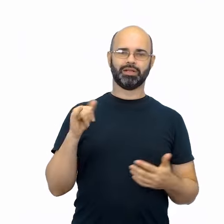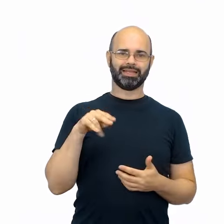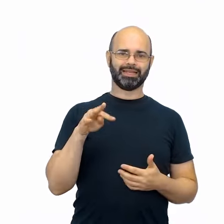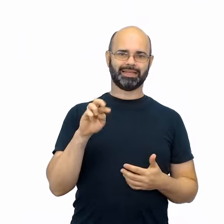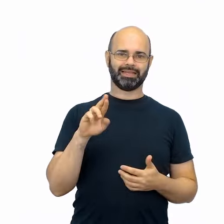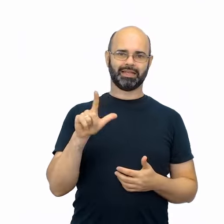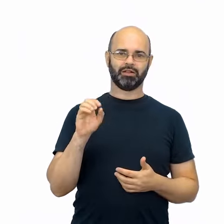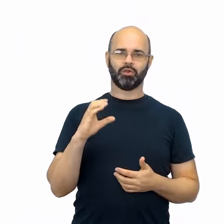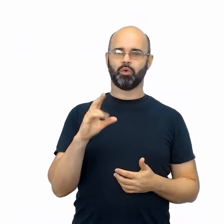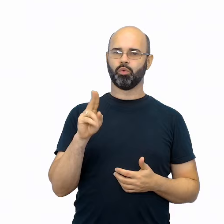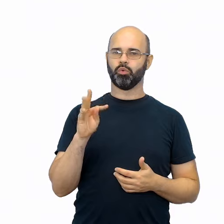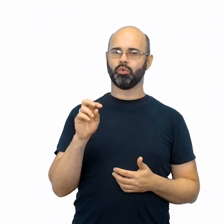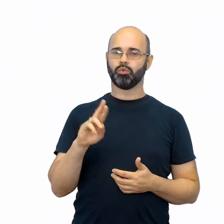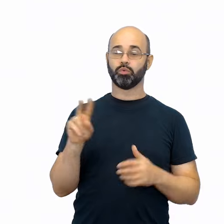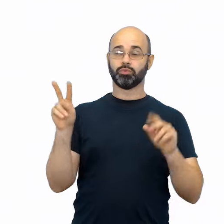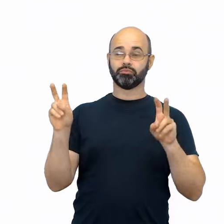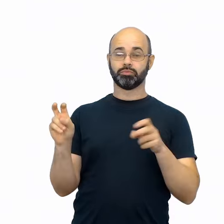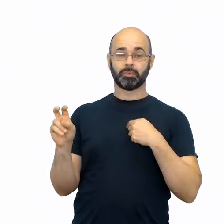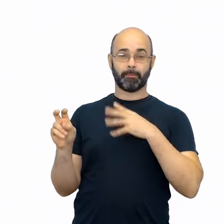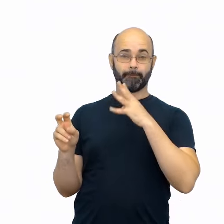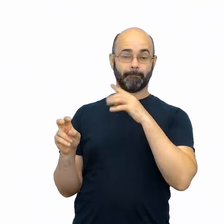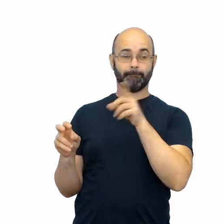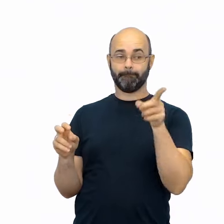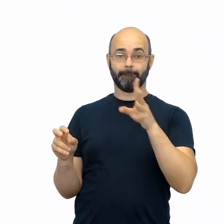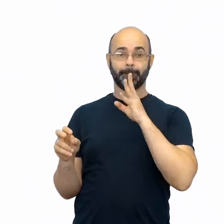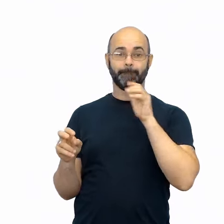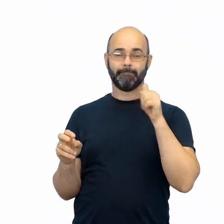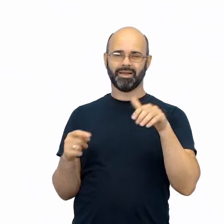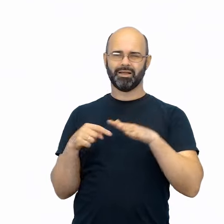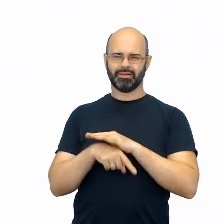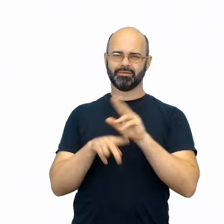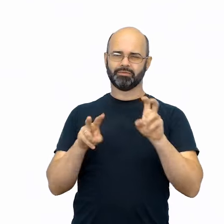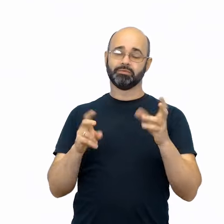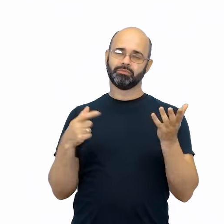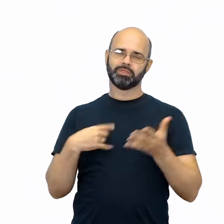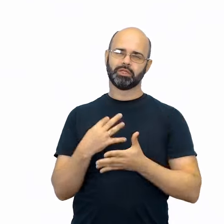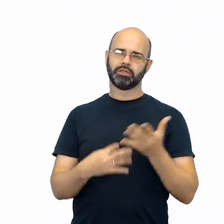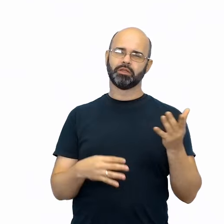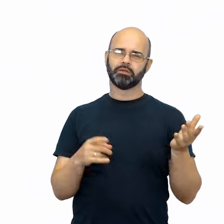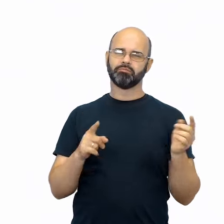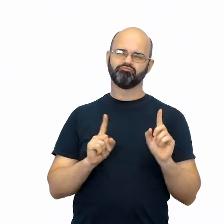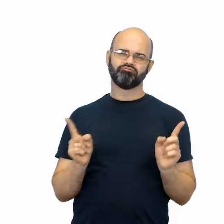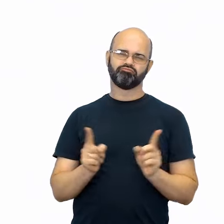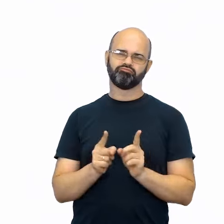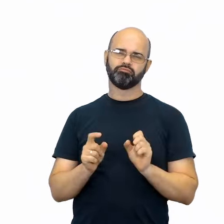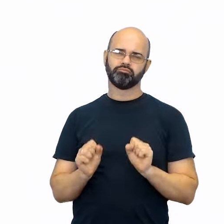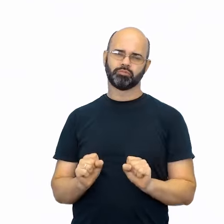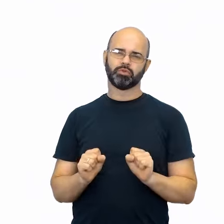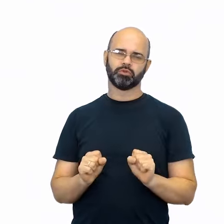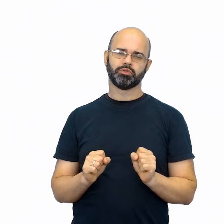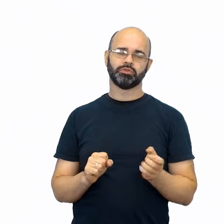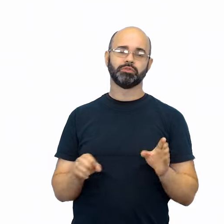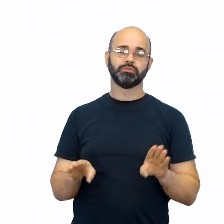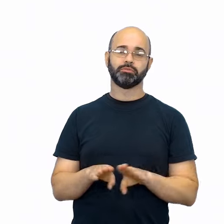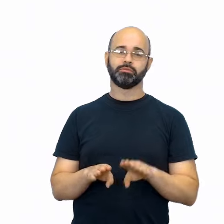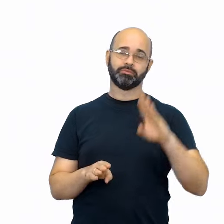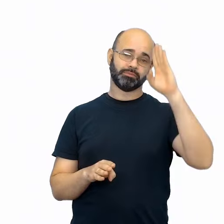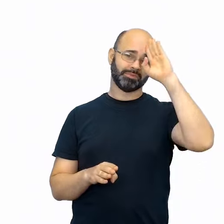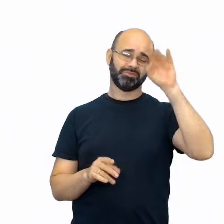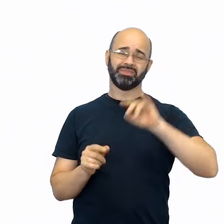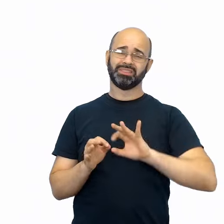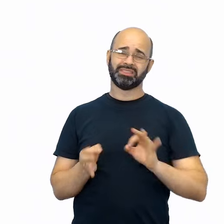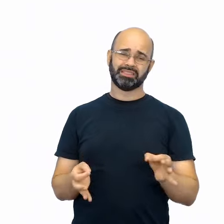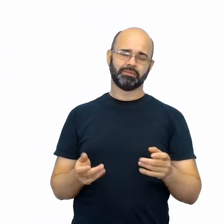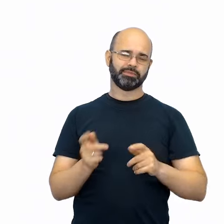conhece bastante sobre o assunto que será tratado, o texto pode ser mais breve e principalmente mais simples